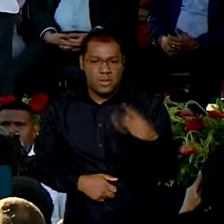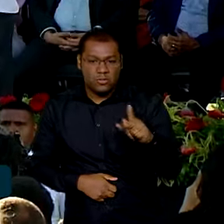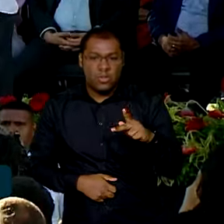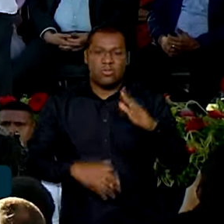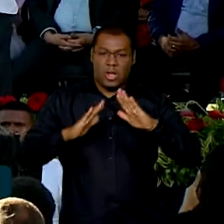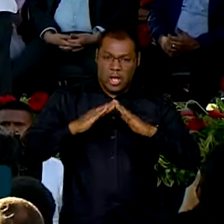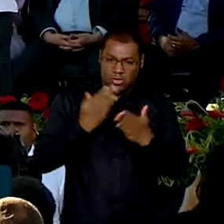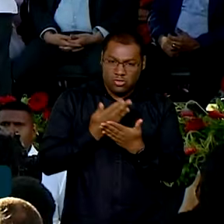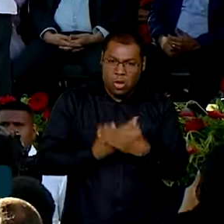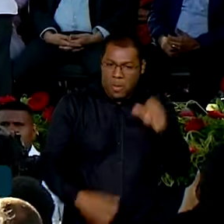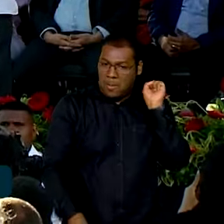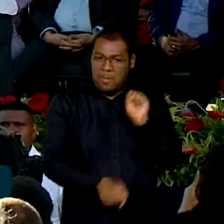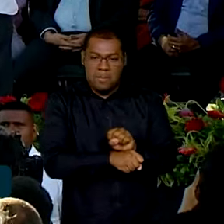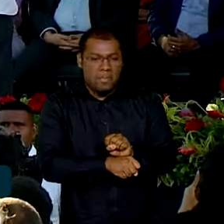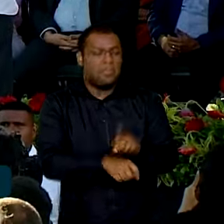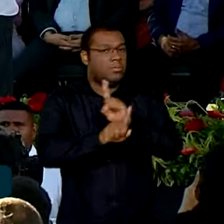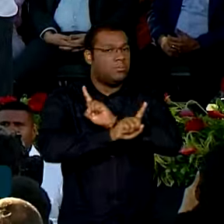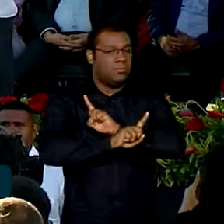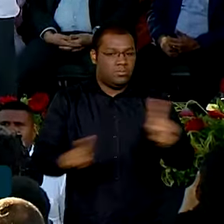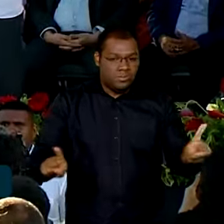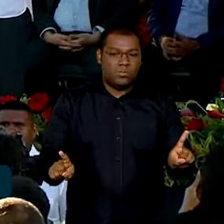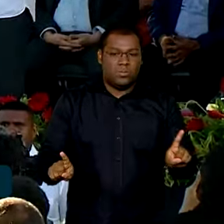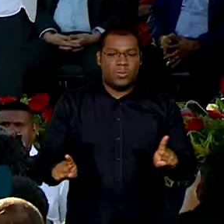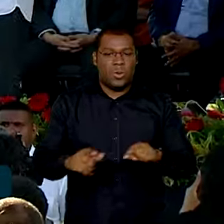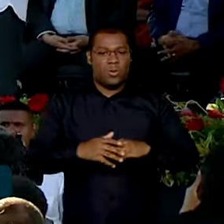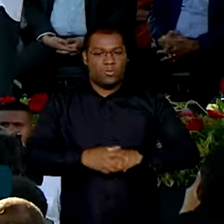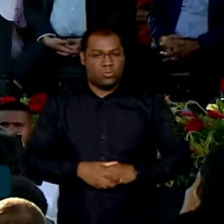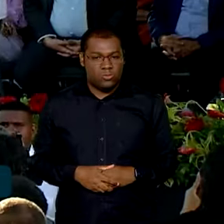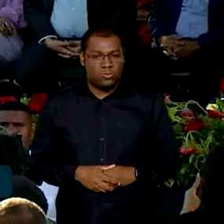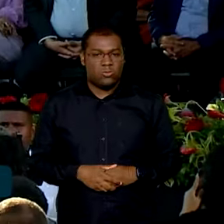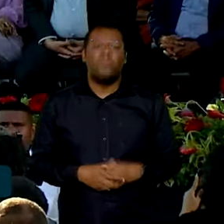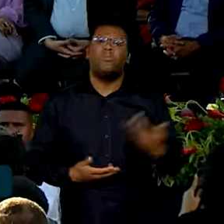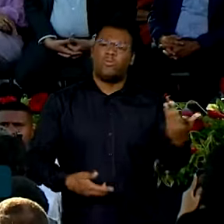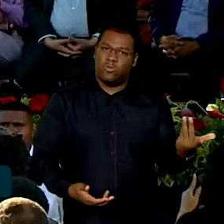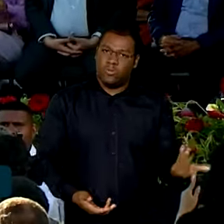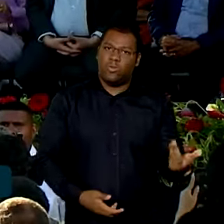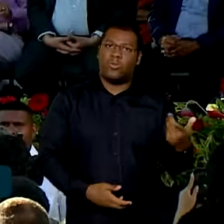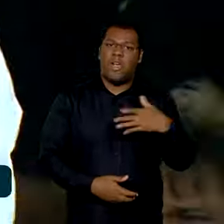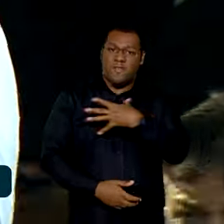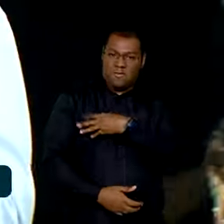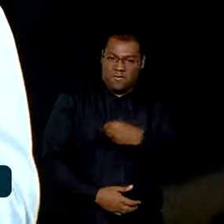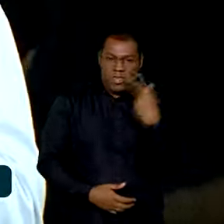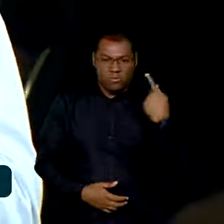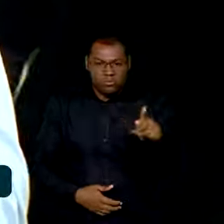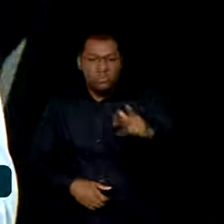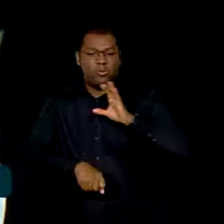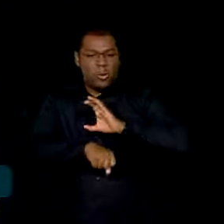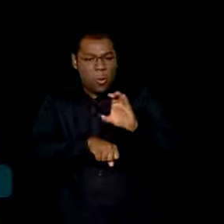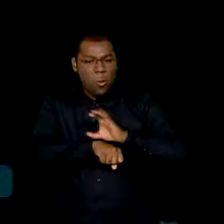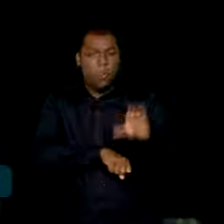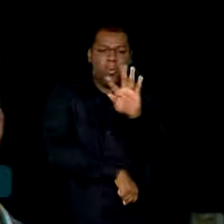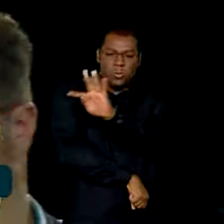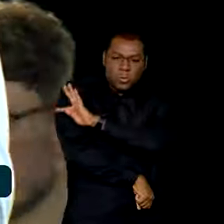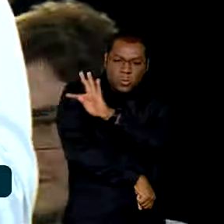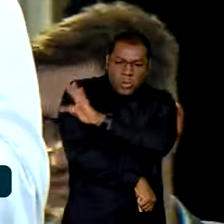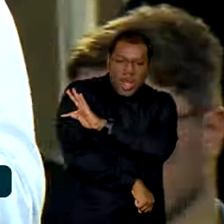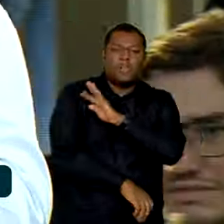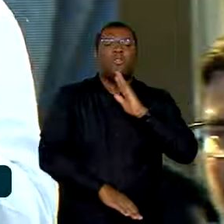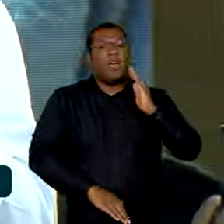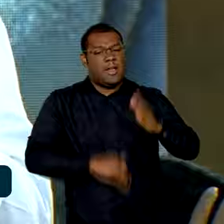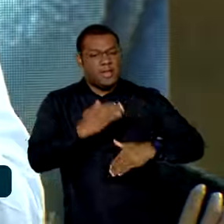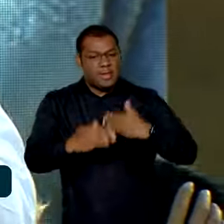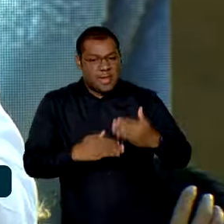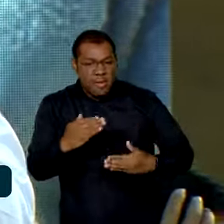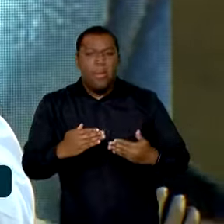estudar. A consagração dele está ele estudar, a fazer um curso técnico e depois poder